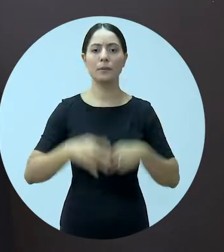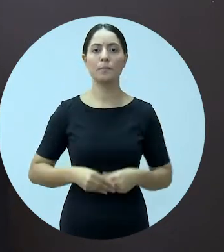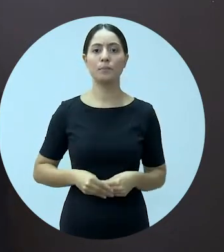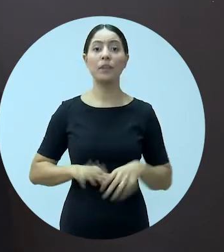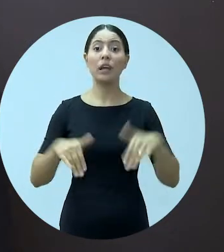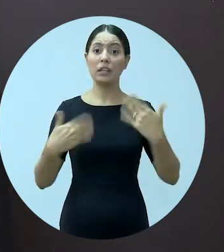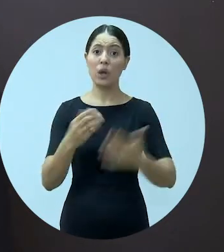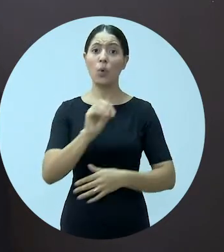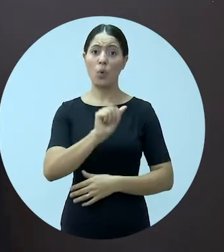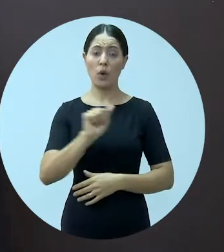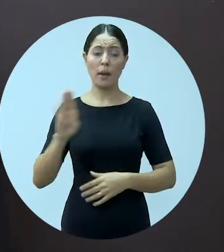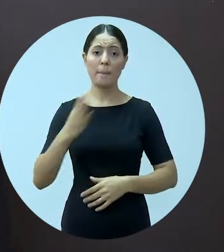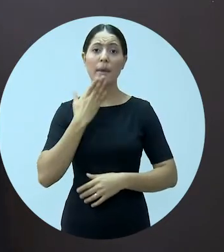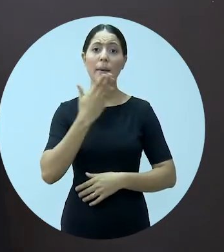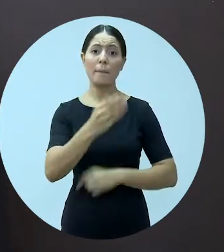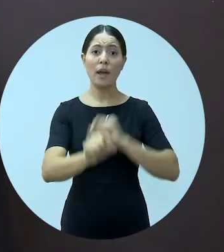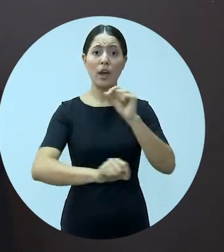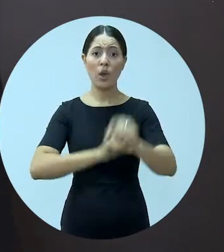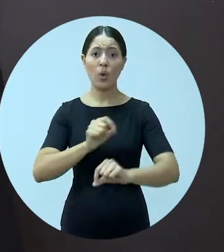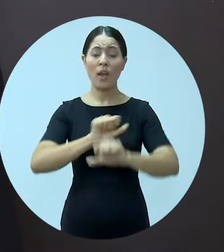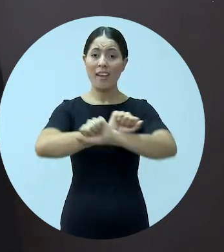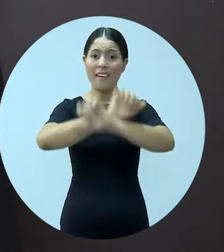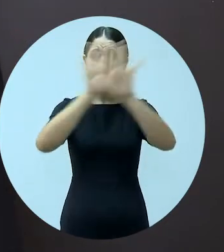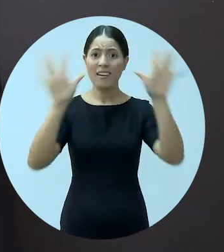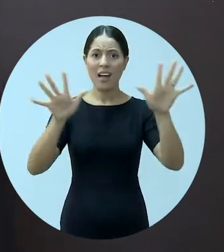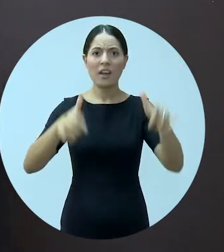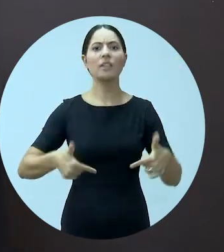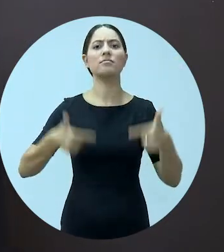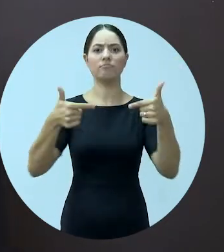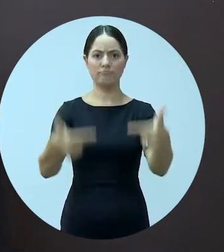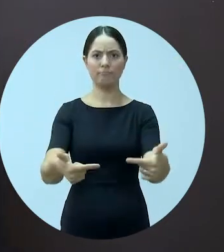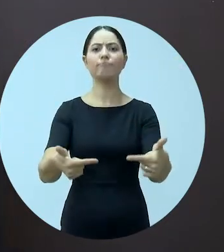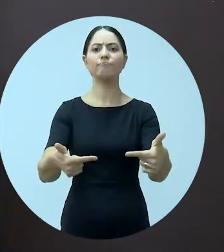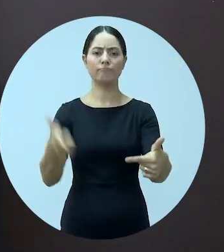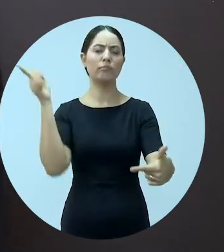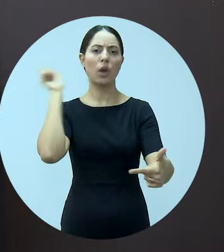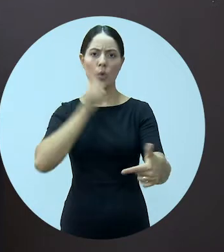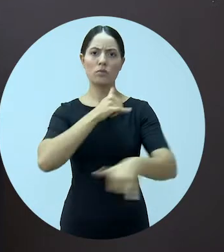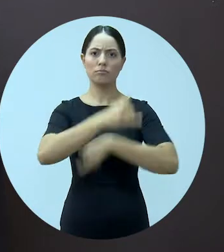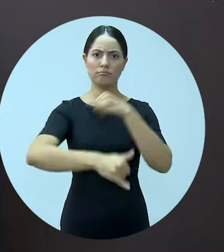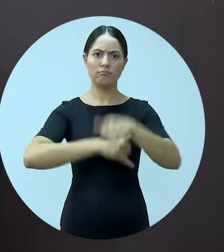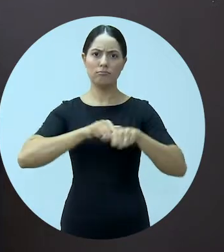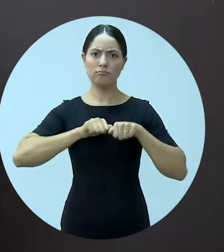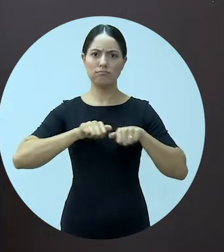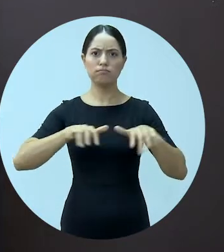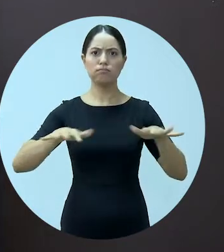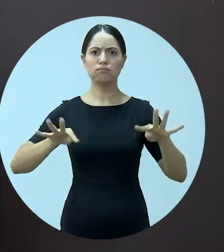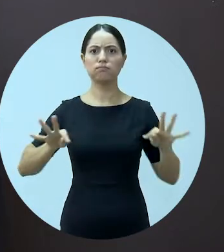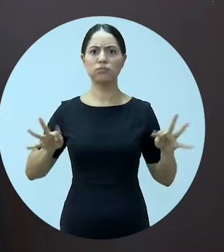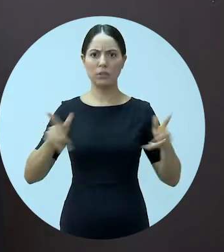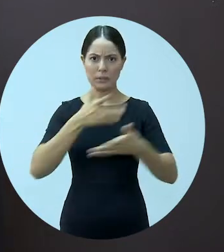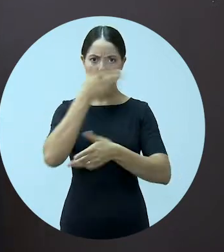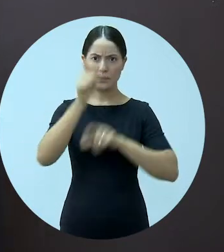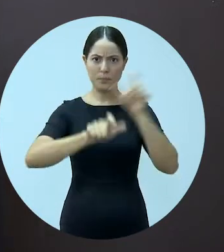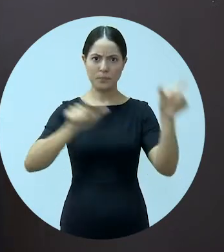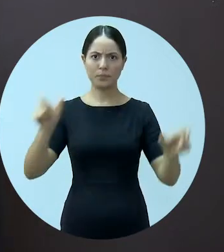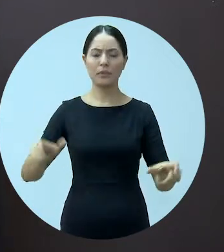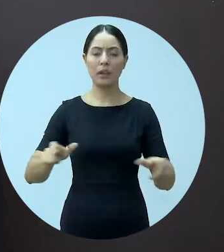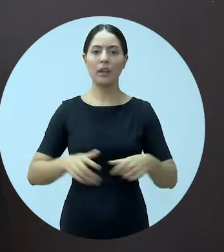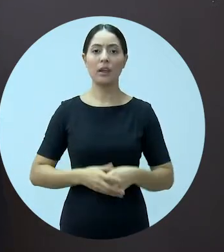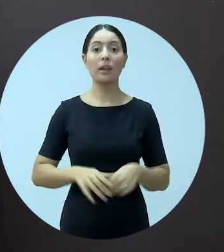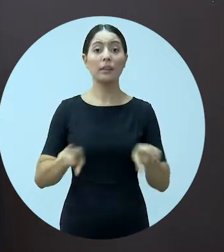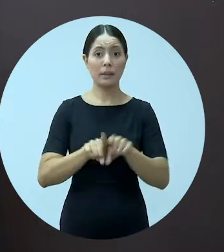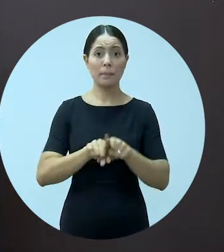a UAB quer que a medida seja delimitada de maneira clara em relação ao seu alcance e duração. Além disso, a UAB